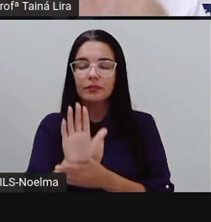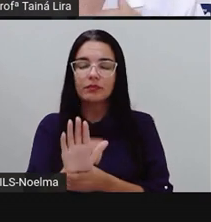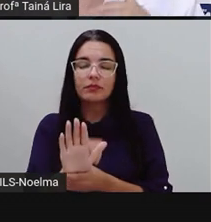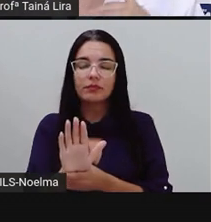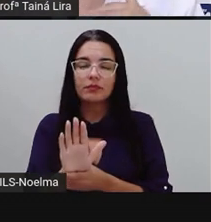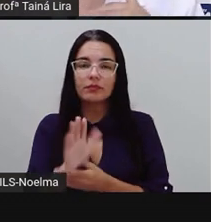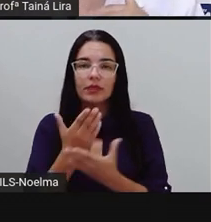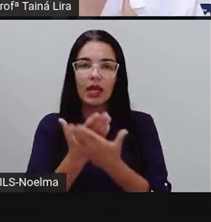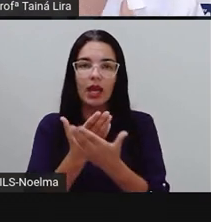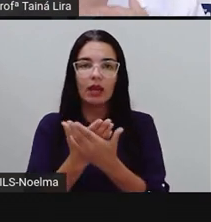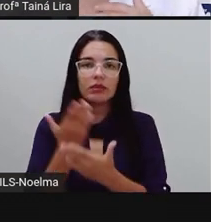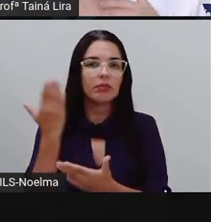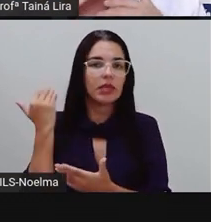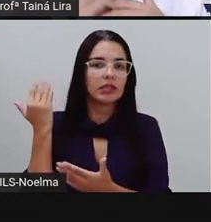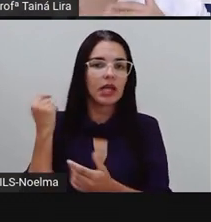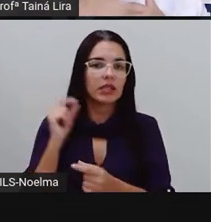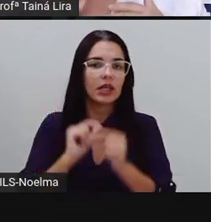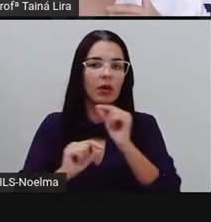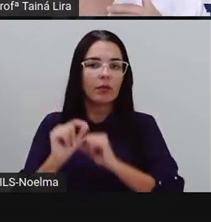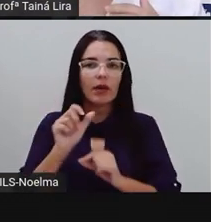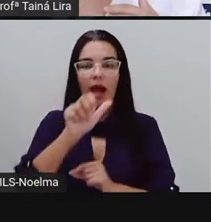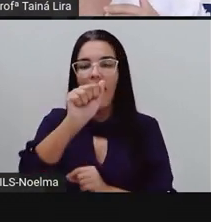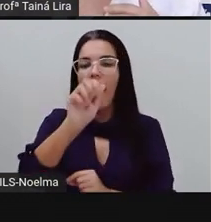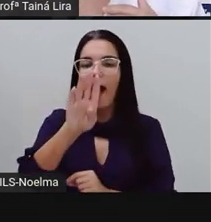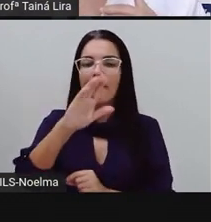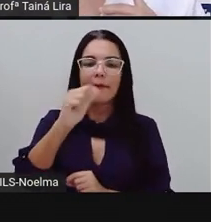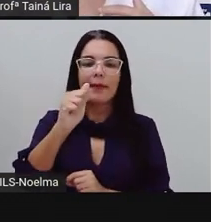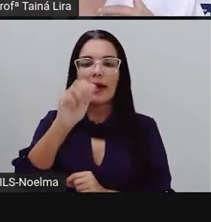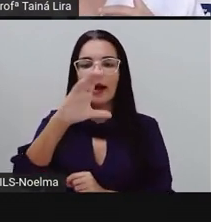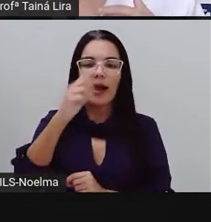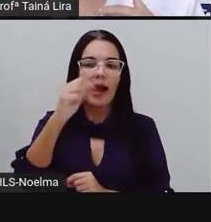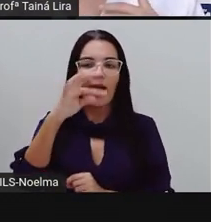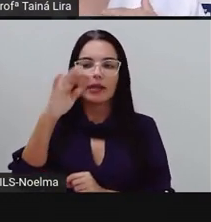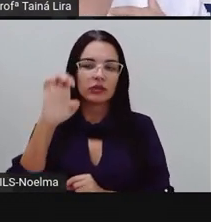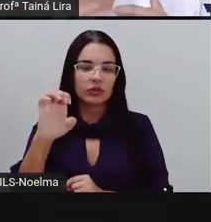na aula anterior, abacate.